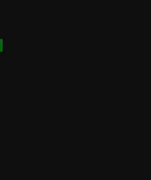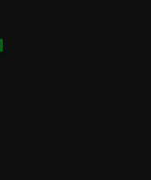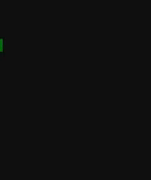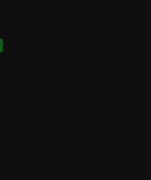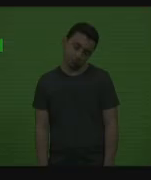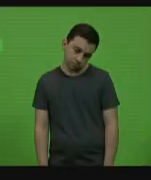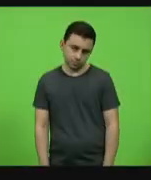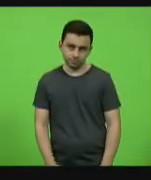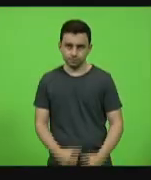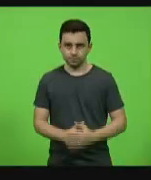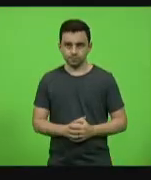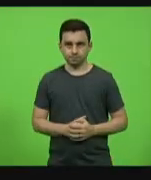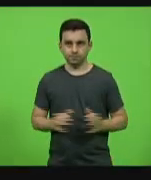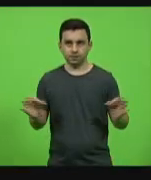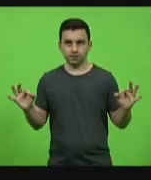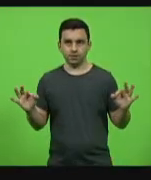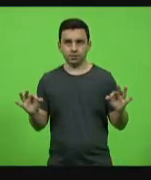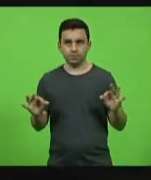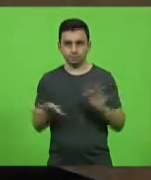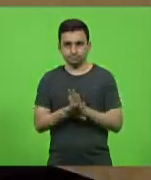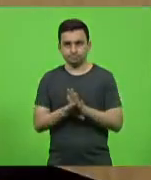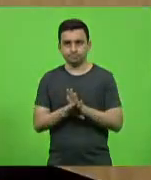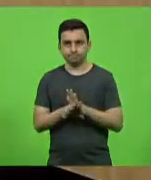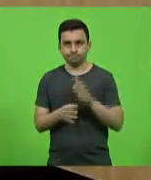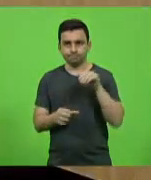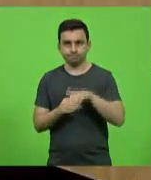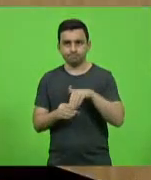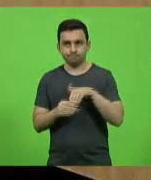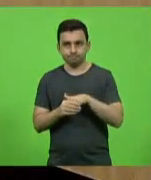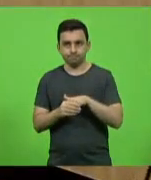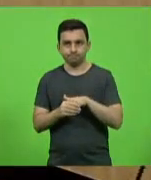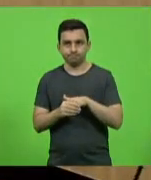Vamos encerrar a votação no painel e chamar os deputados